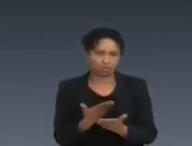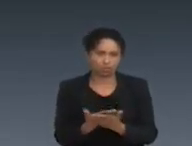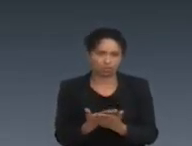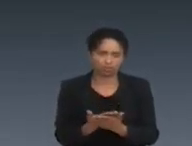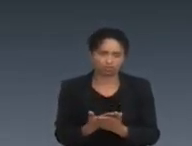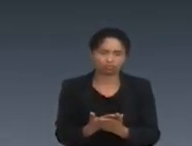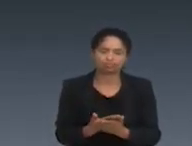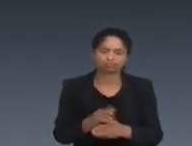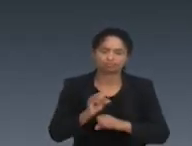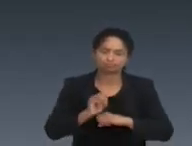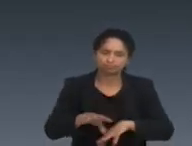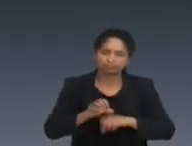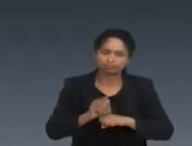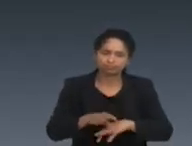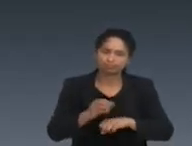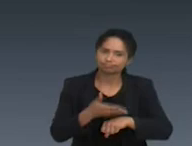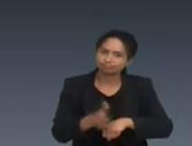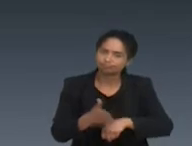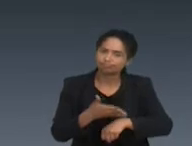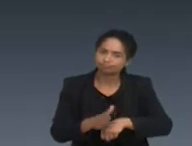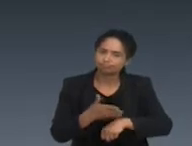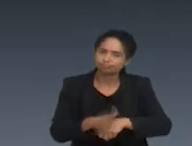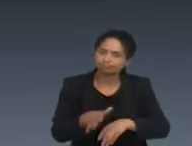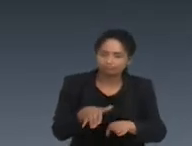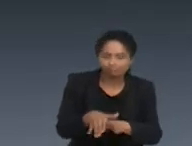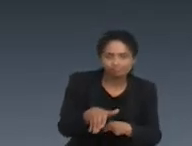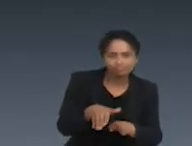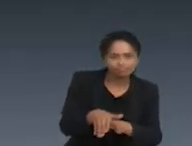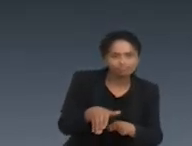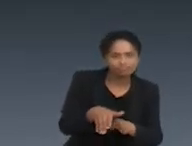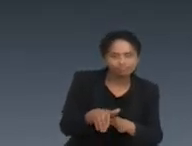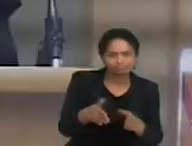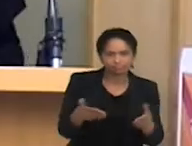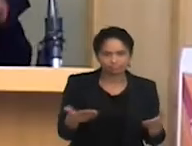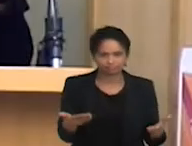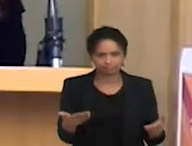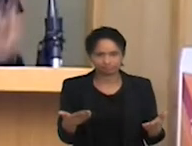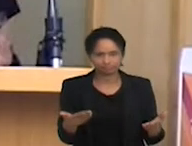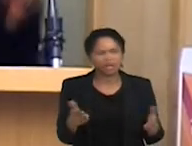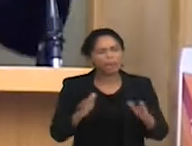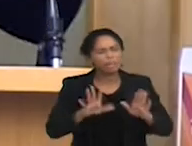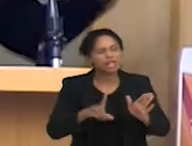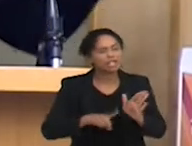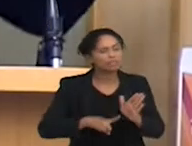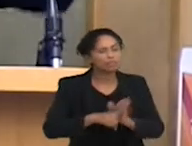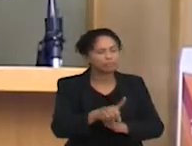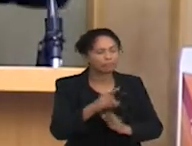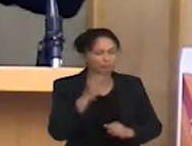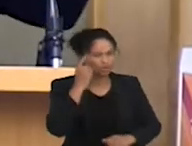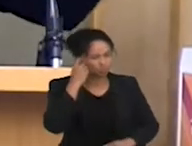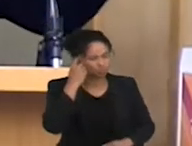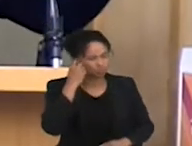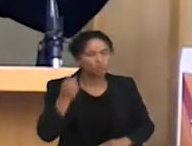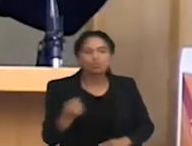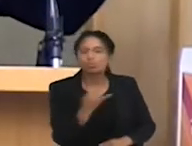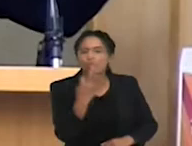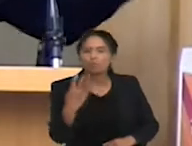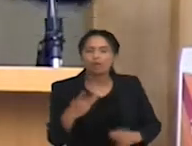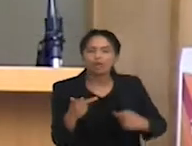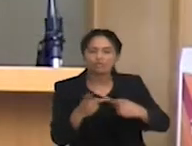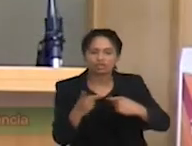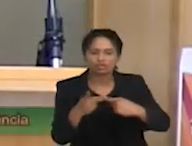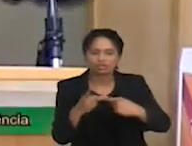Você tem dois neurologistas no município. Quantos pediatras você tem no município? Por que a gente não coloca esses dois neurologistas